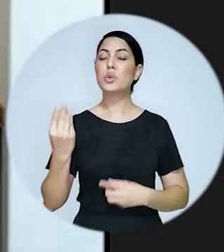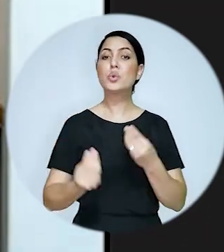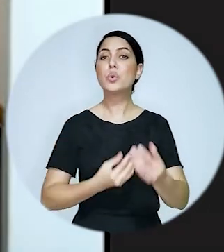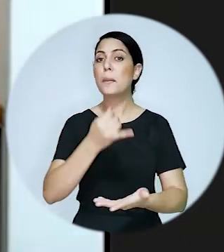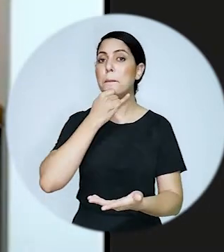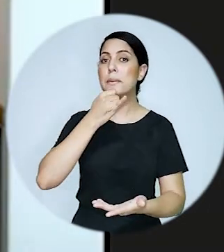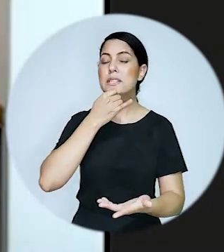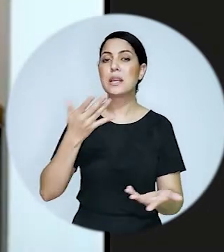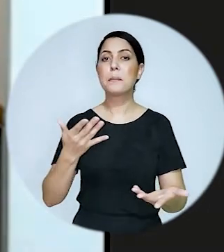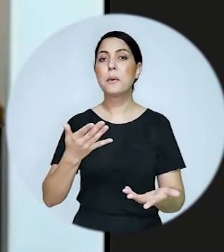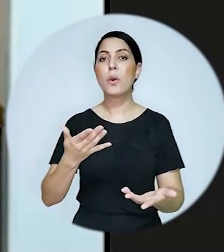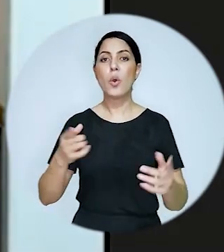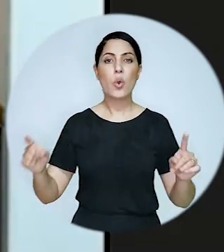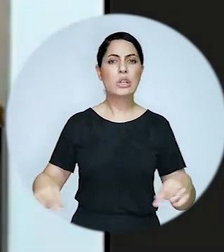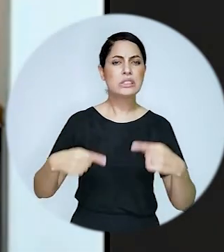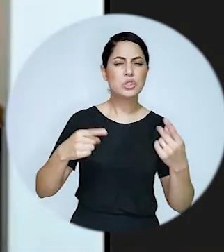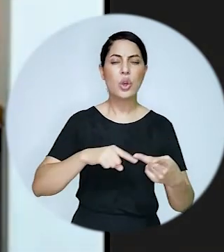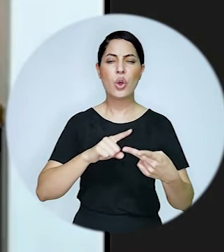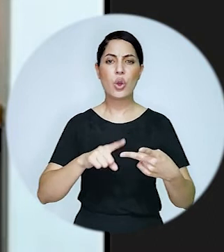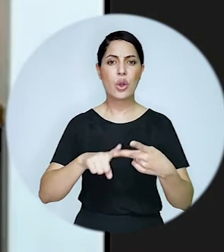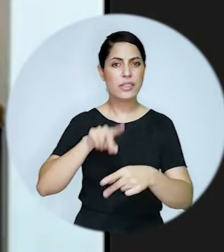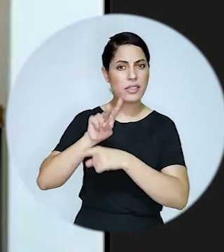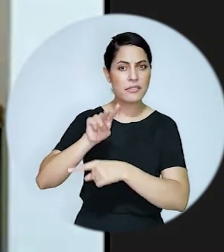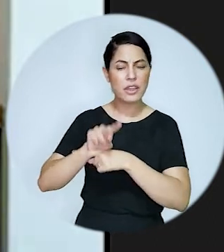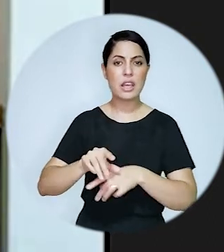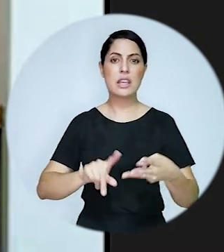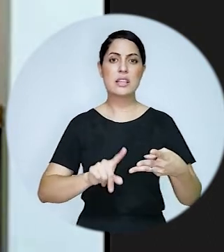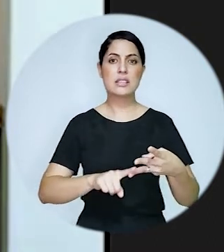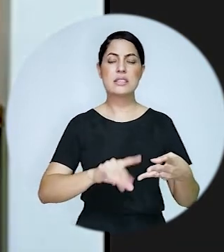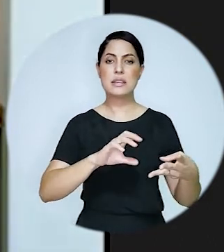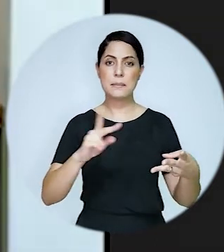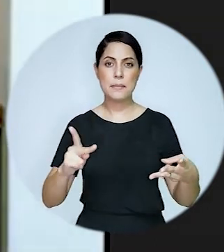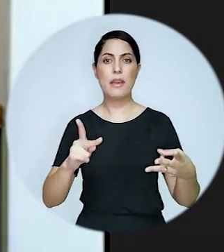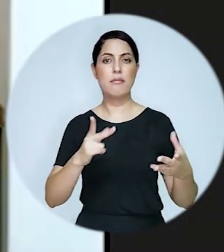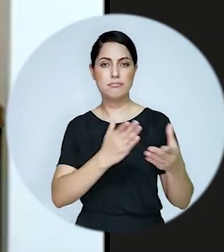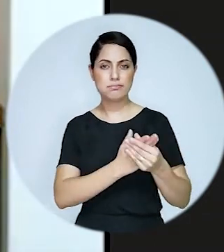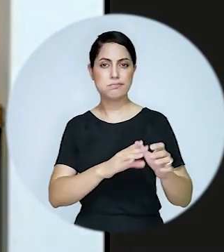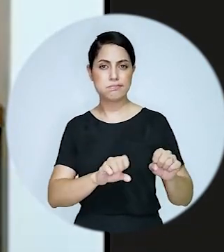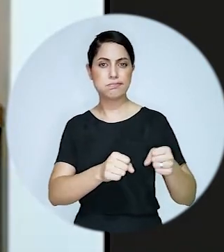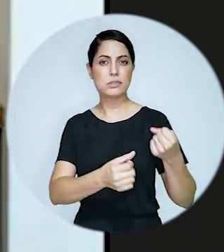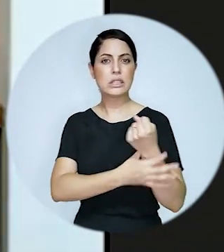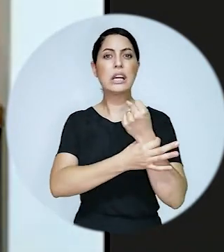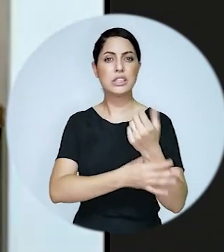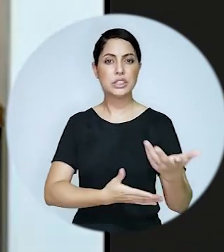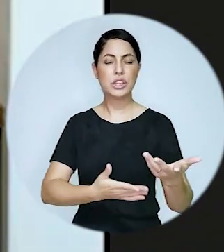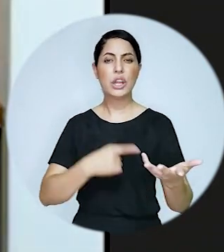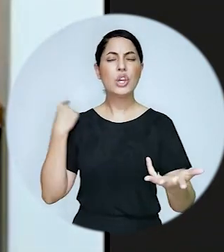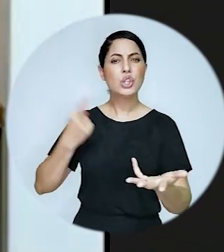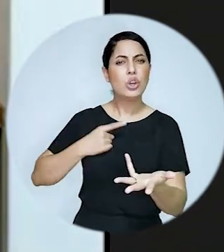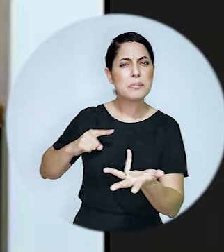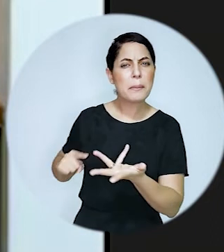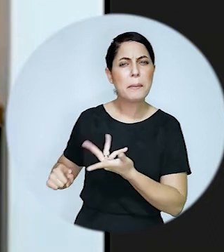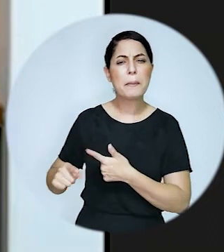contraditório a ampla defesa o processo penal nós estamos em várias frentes